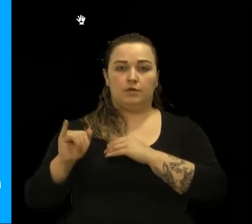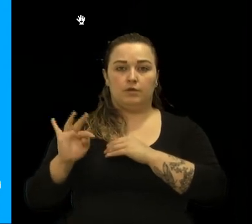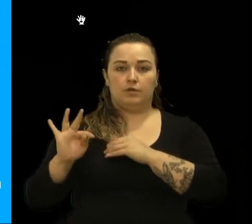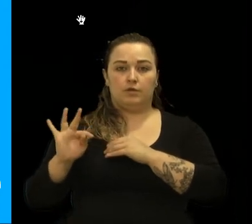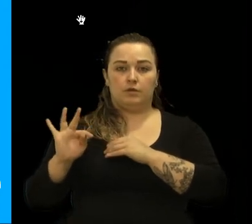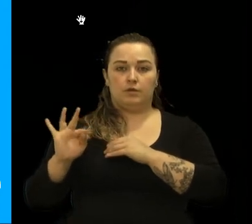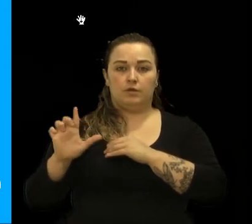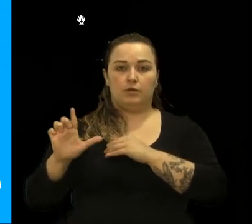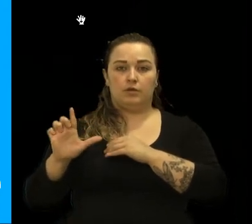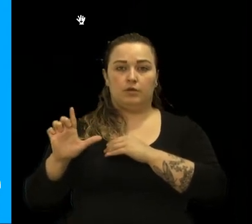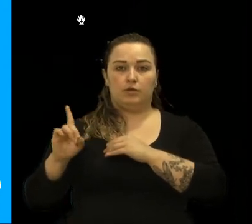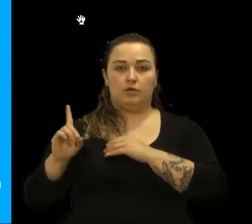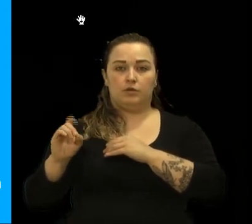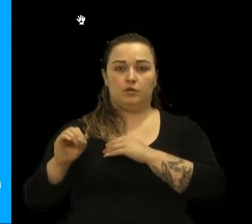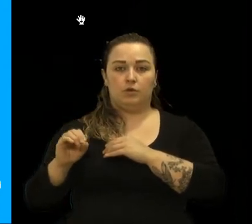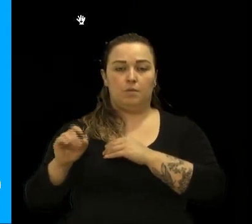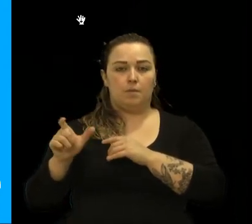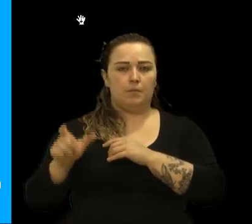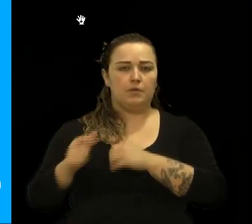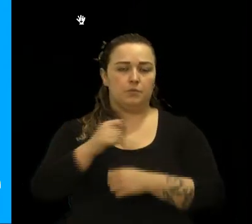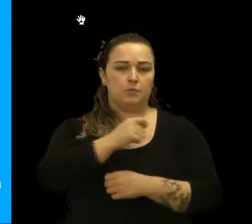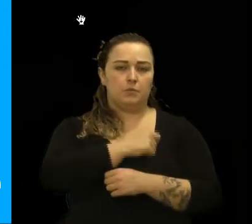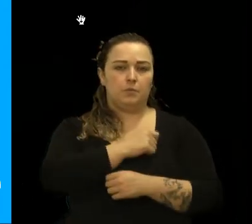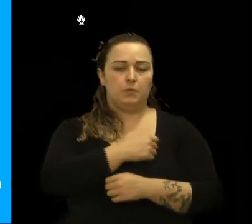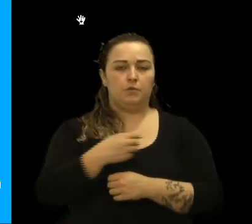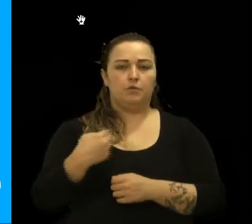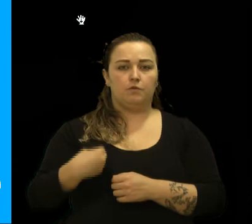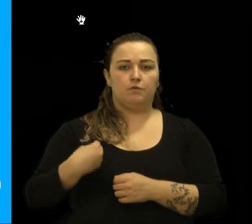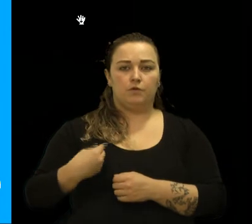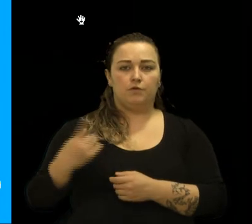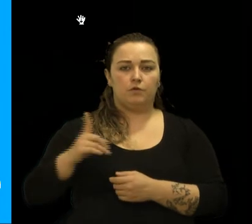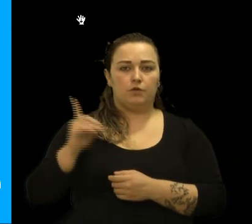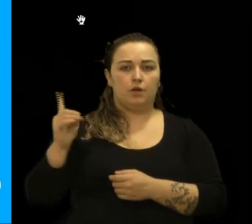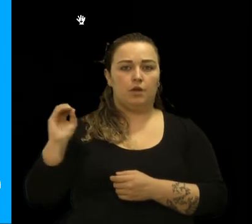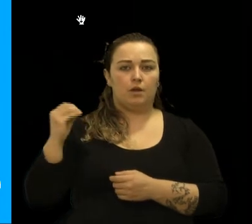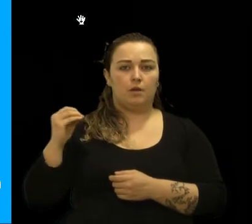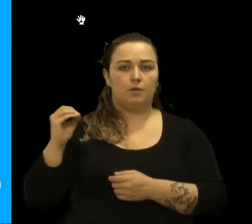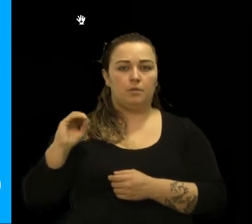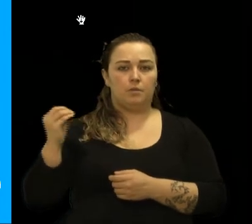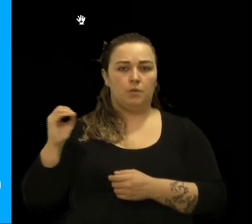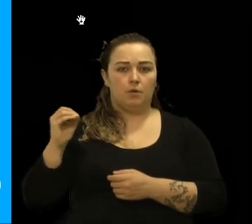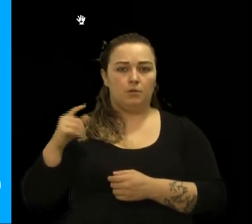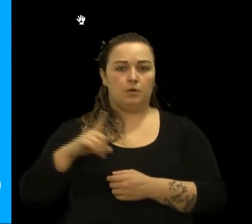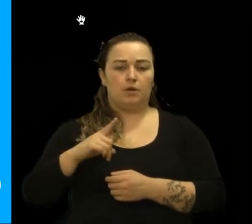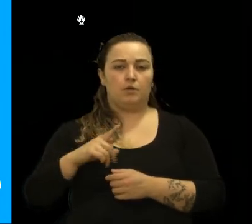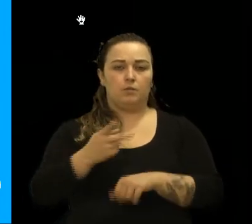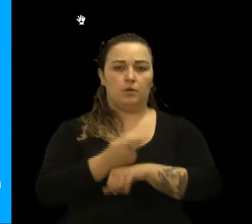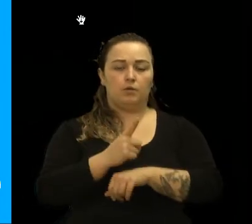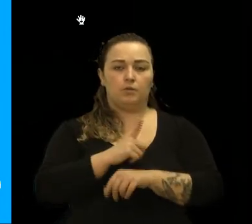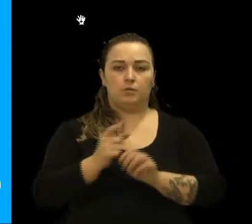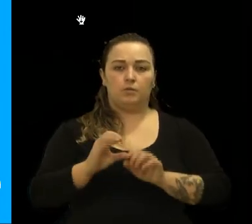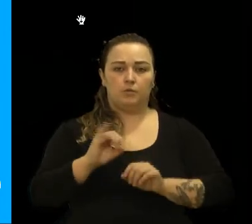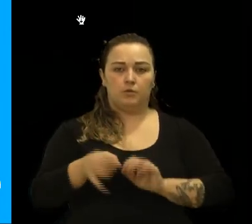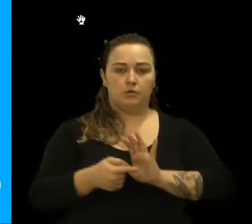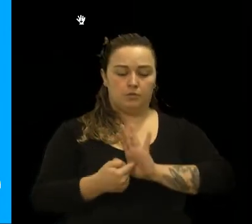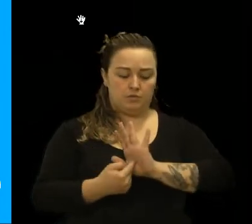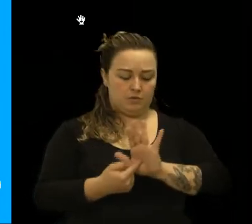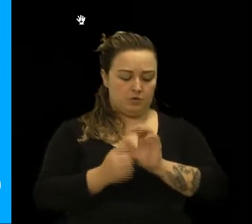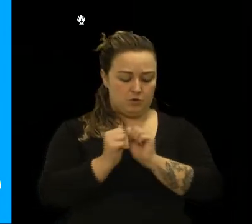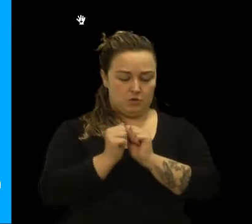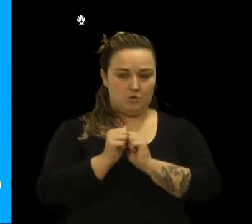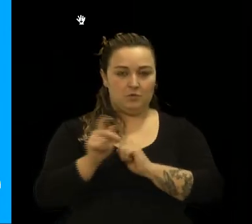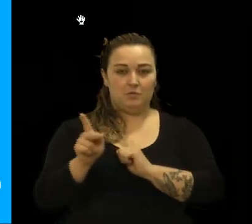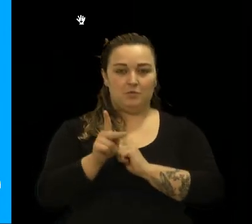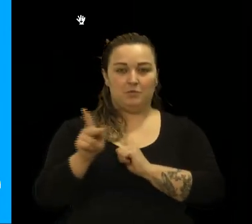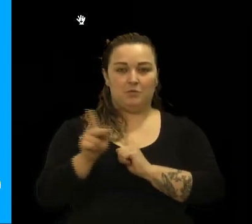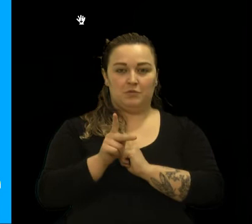pessoa extremamente humilde. Produto que nós tivemos a oportunidade de apresentar, junto com o professor Ivanildo,